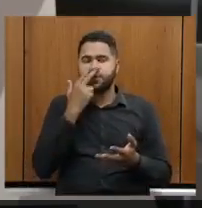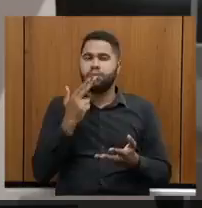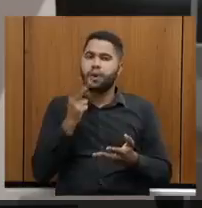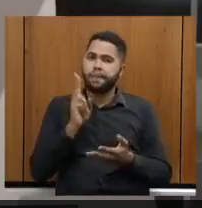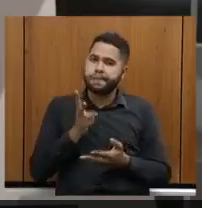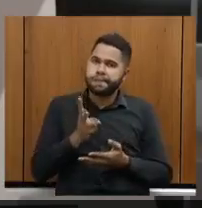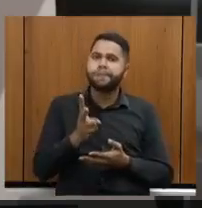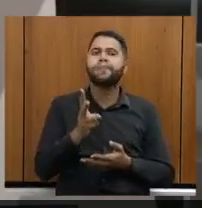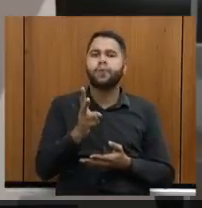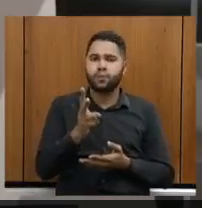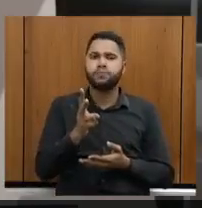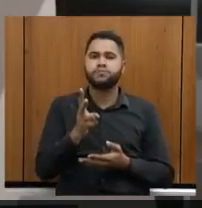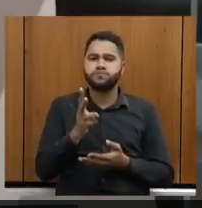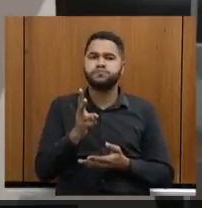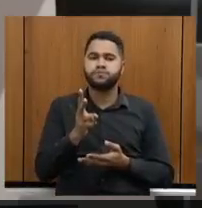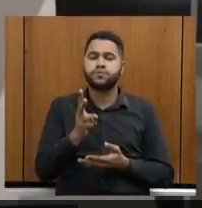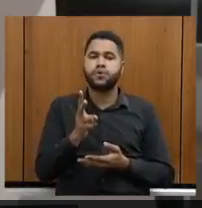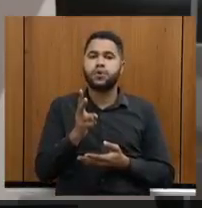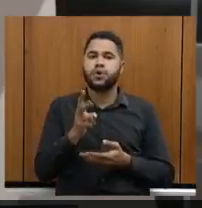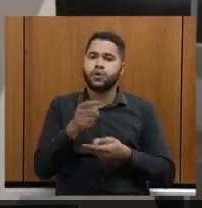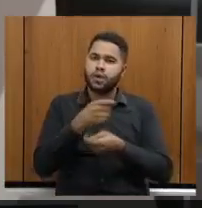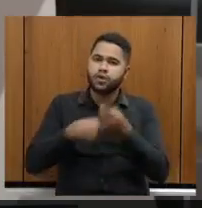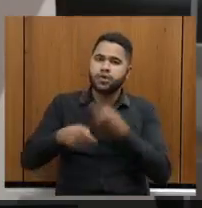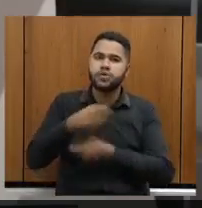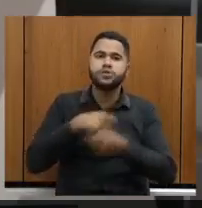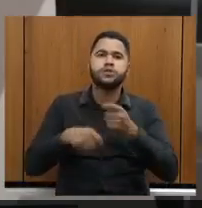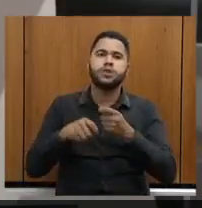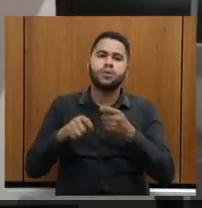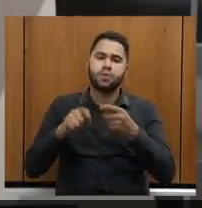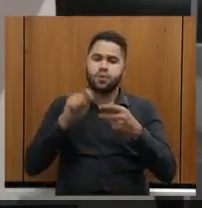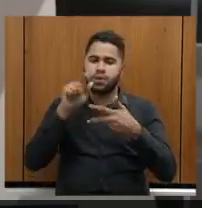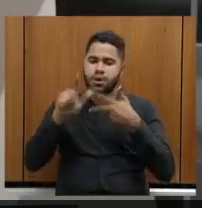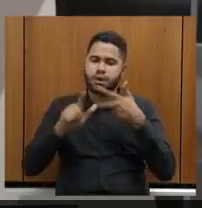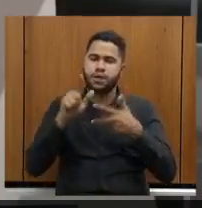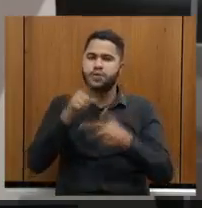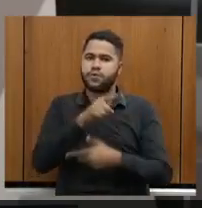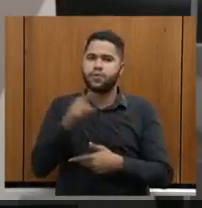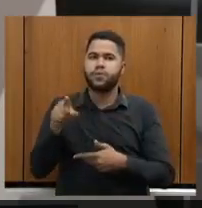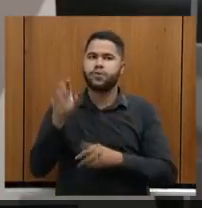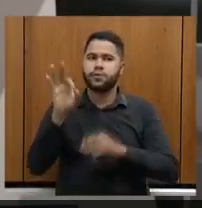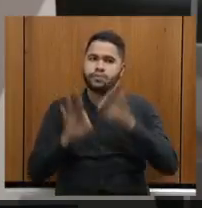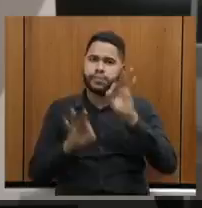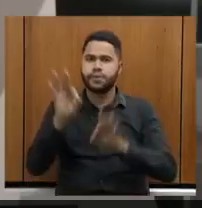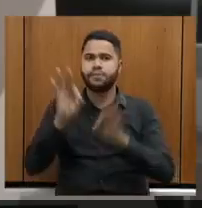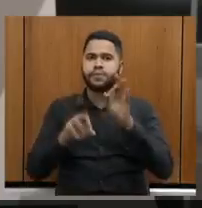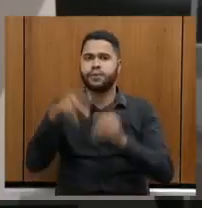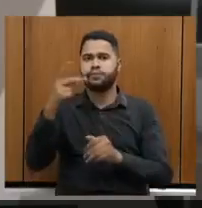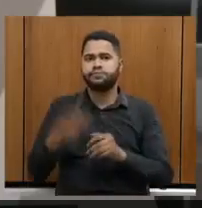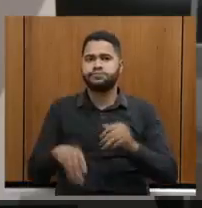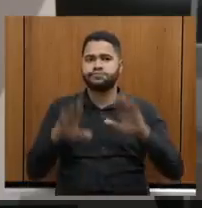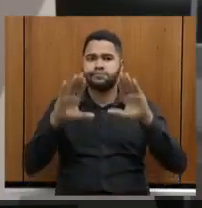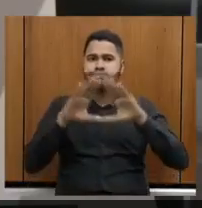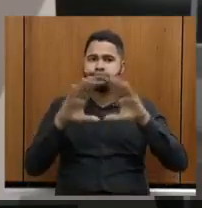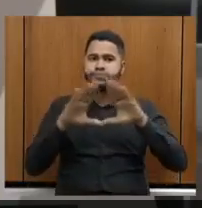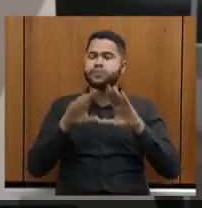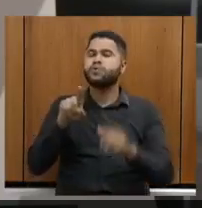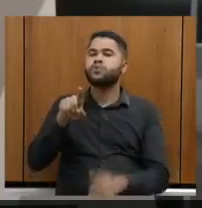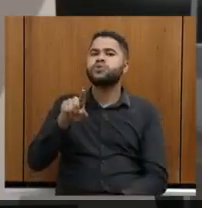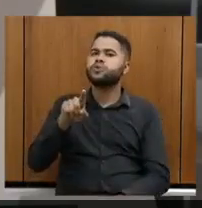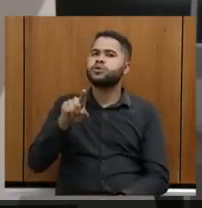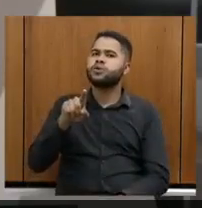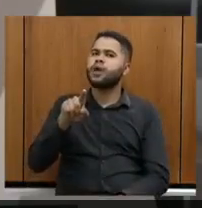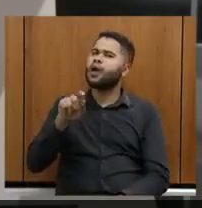continuação da gestão legislativa que o senhor tem feito na Assembleia. O seu nome